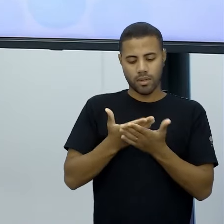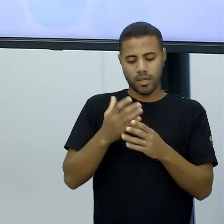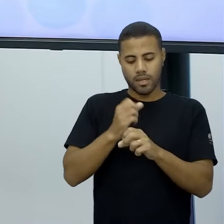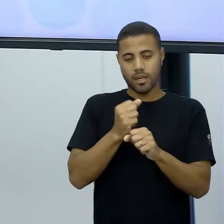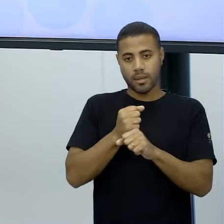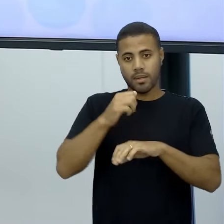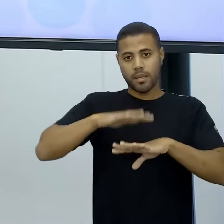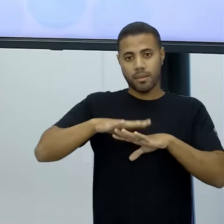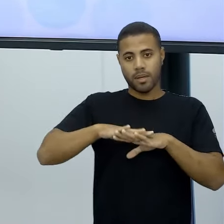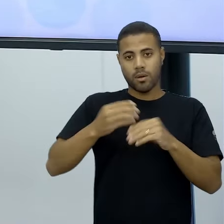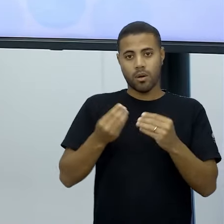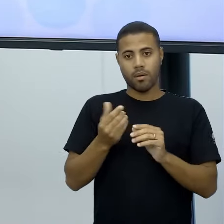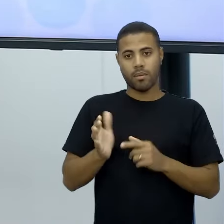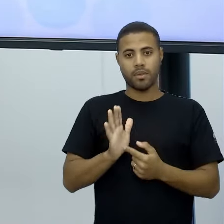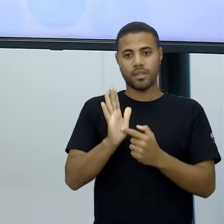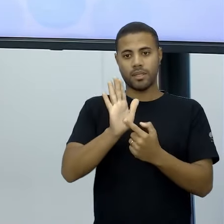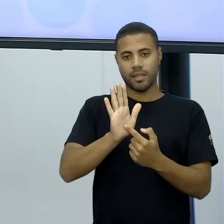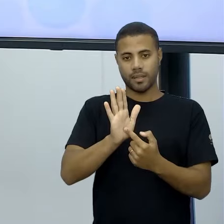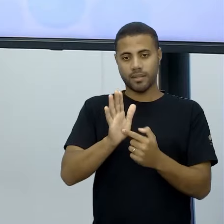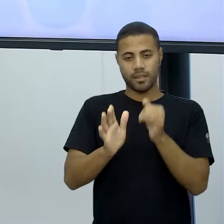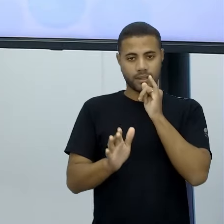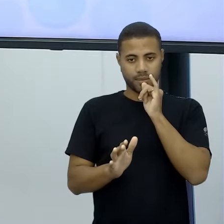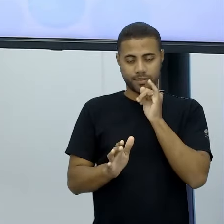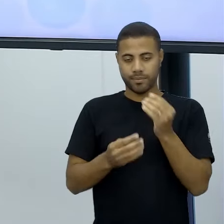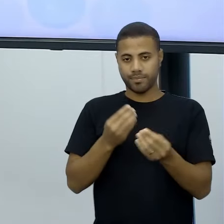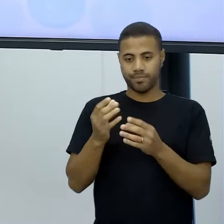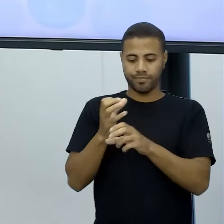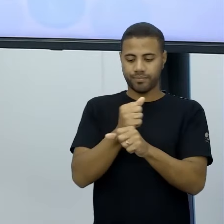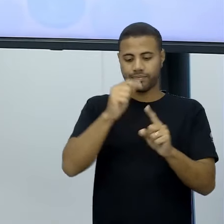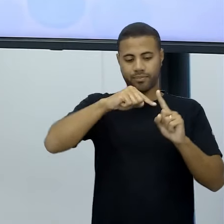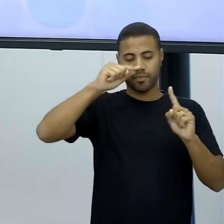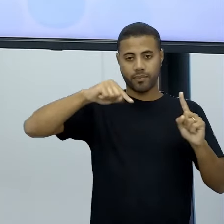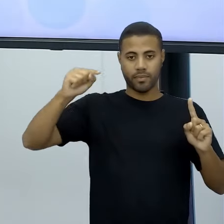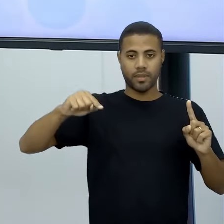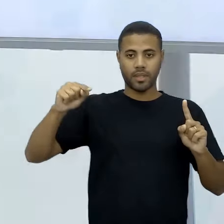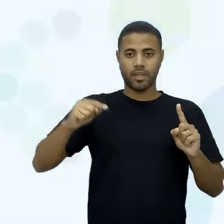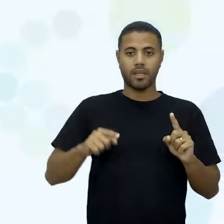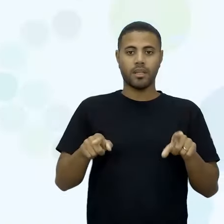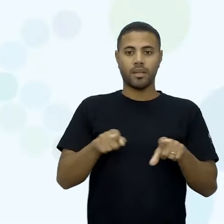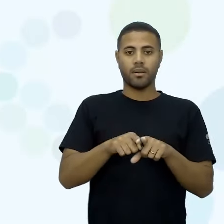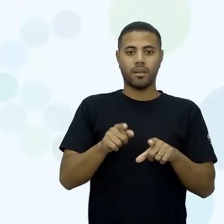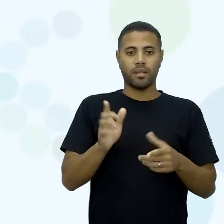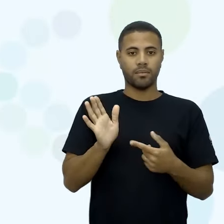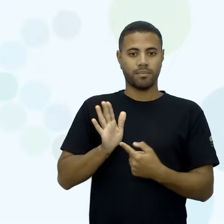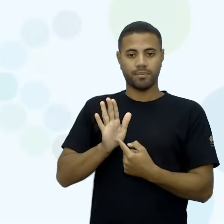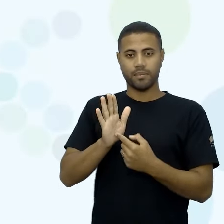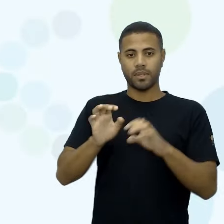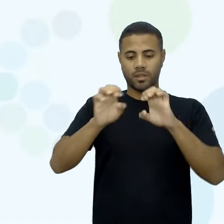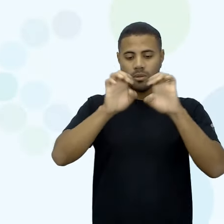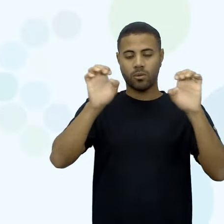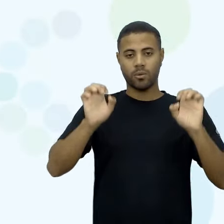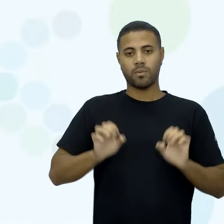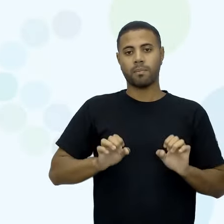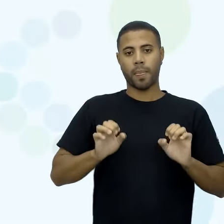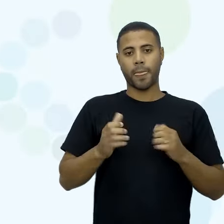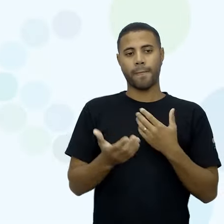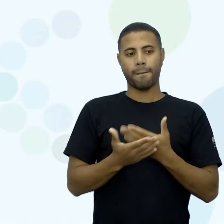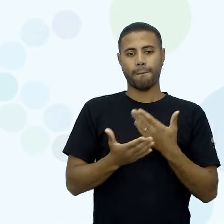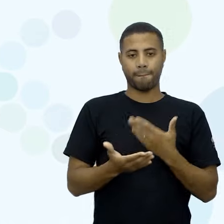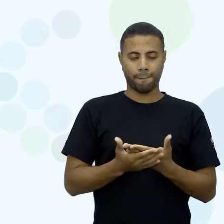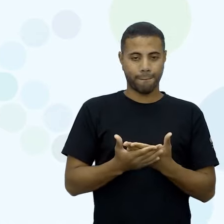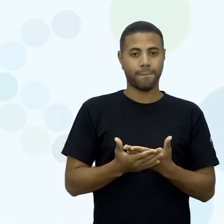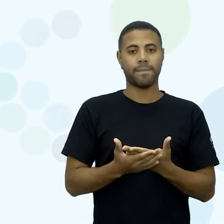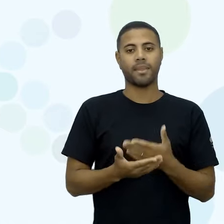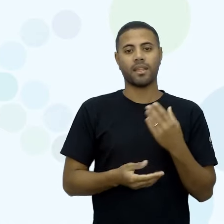tudo isso é feito e a gente vai apresentar isso aí na aula de hoje para vocês. Nosso diretor, Guilherme, vai colocar para vocês a estrutura da nossa aula, né,